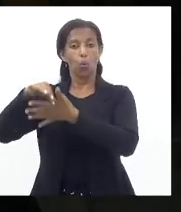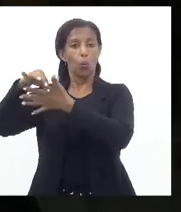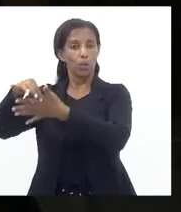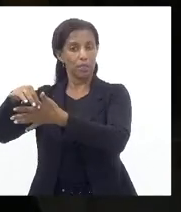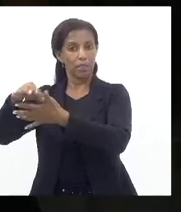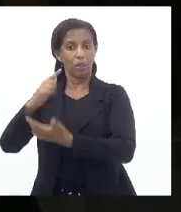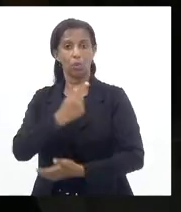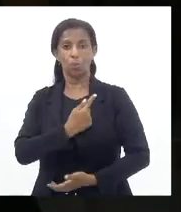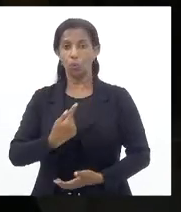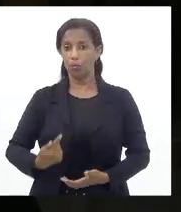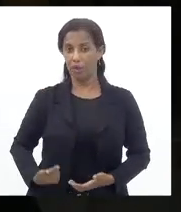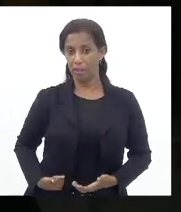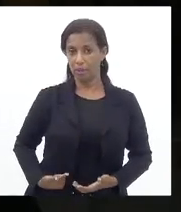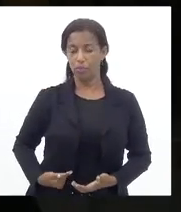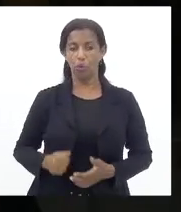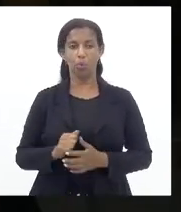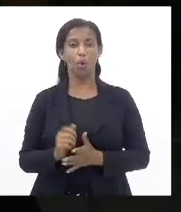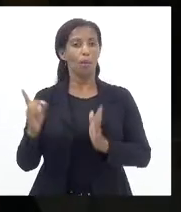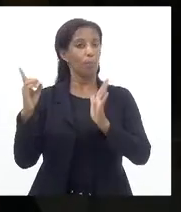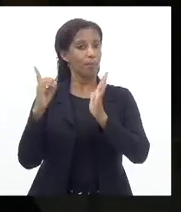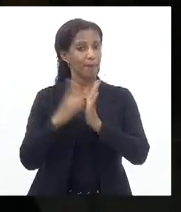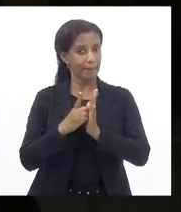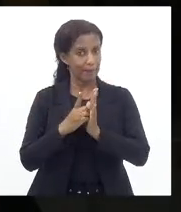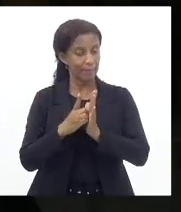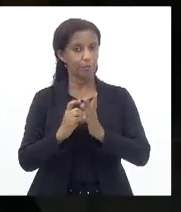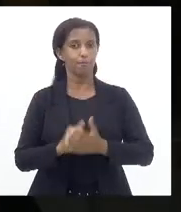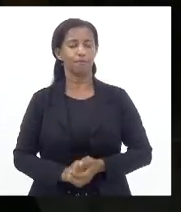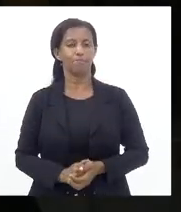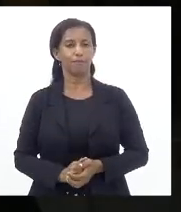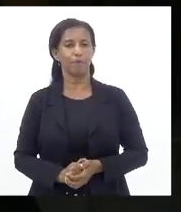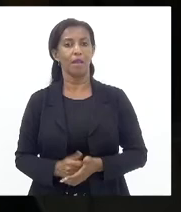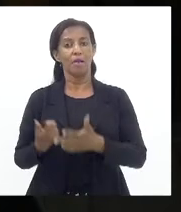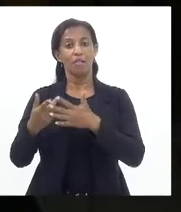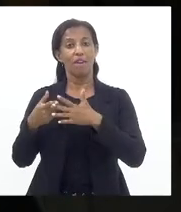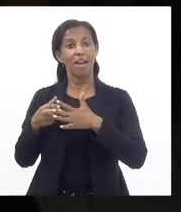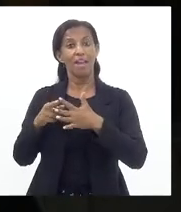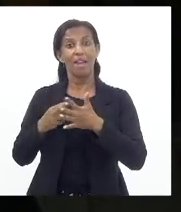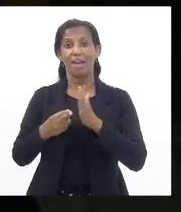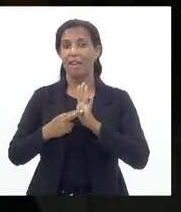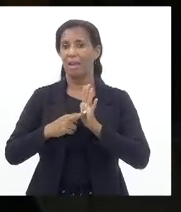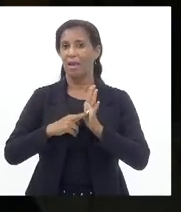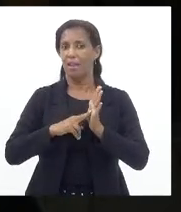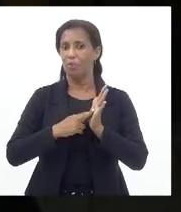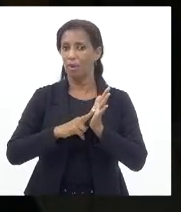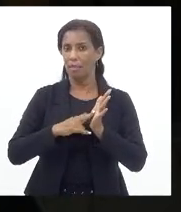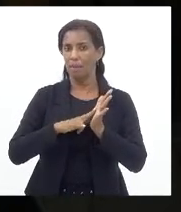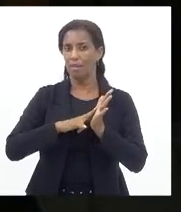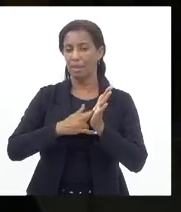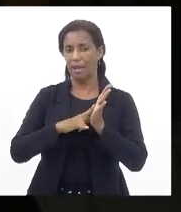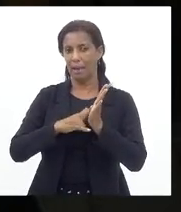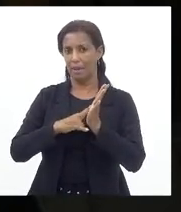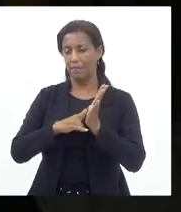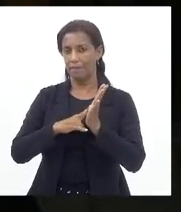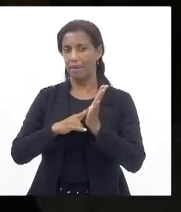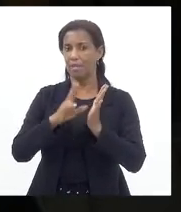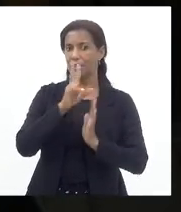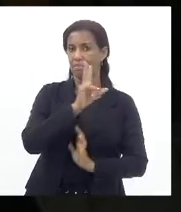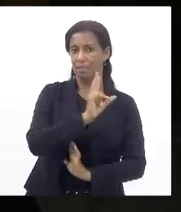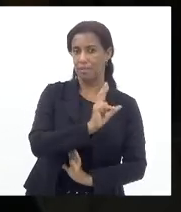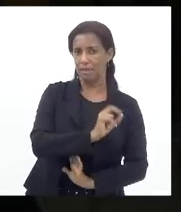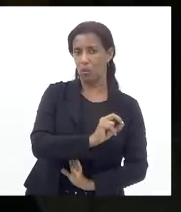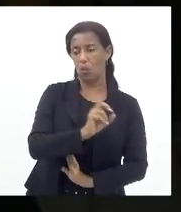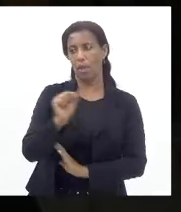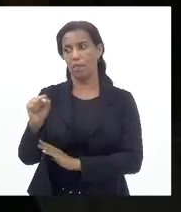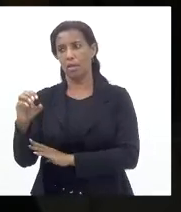governador Por decreto Irá regulamentar Se vai estipular Em 50